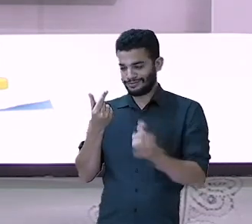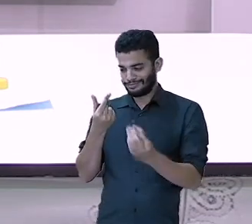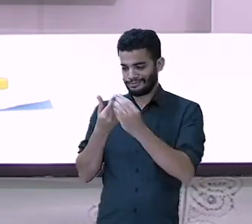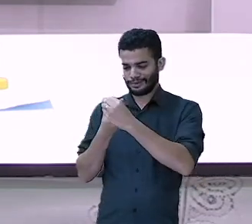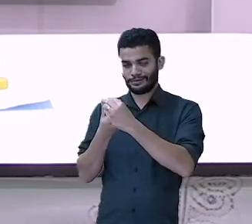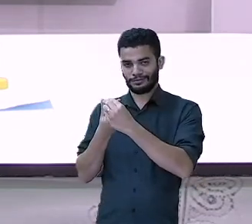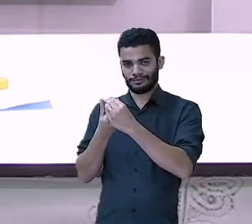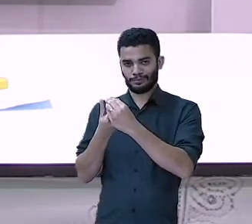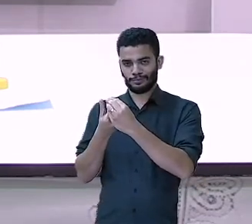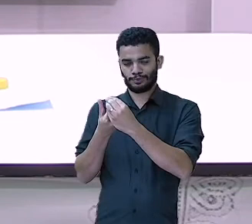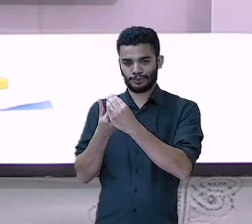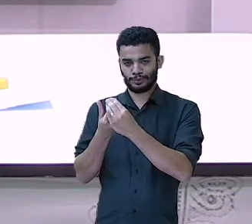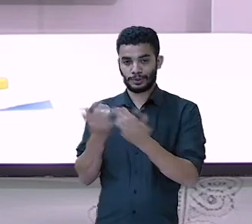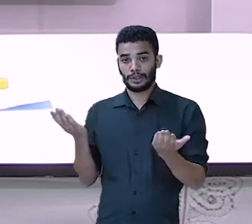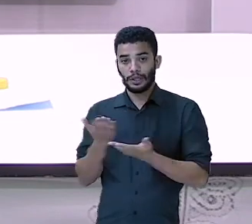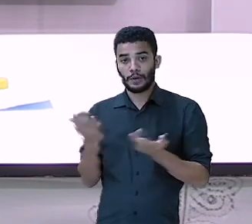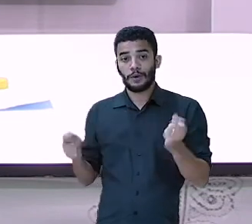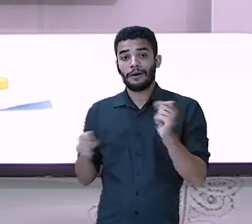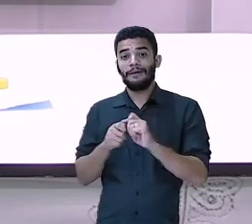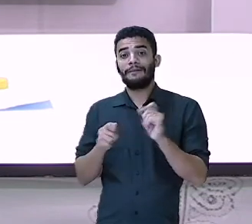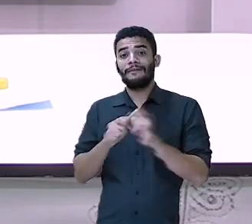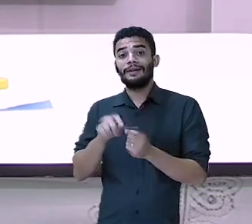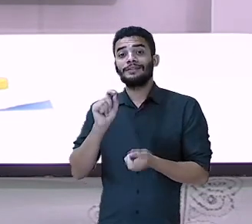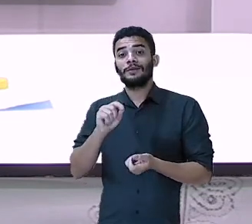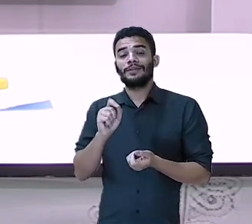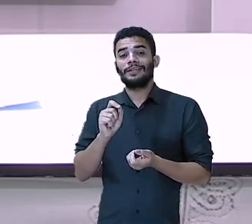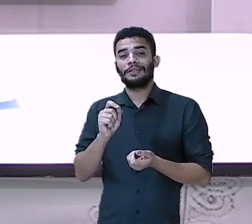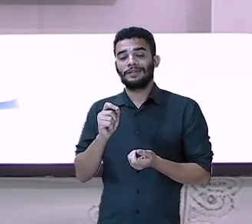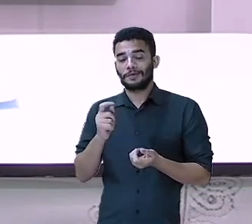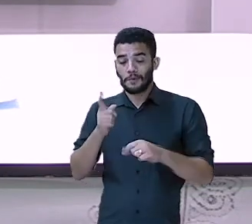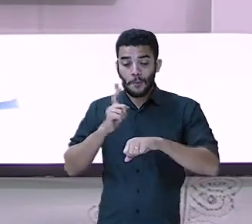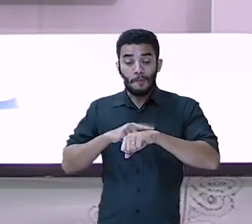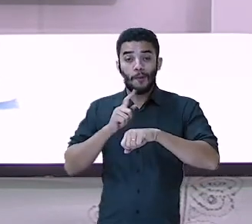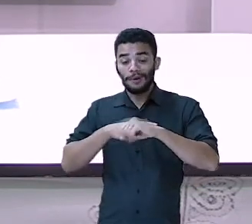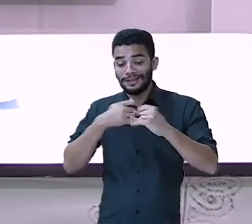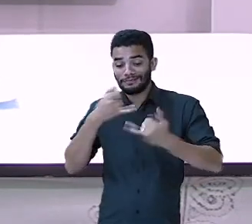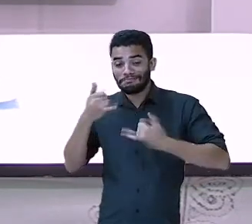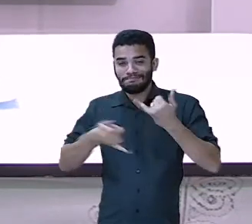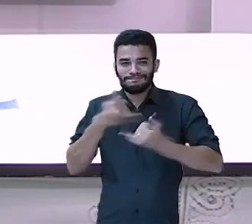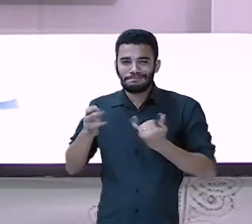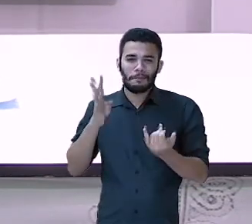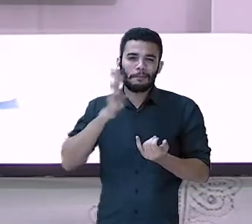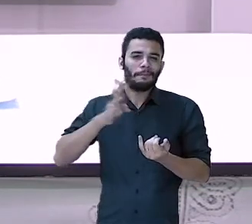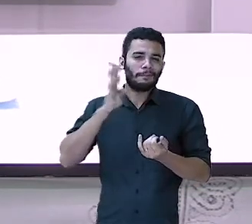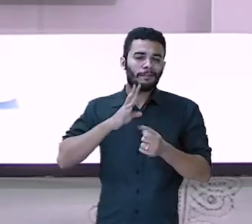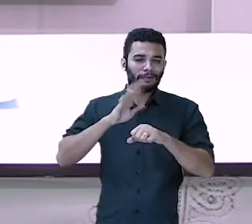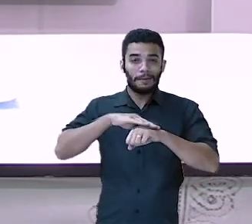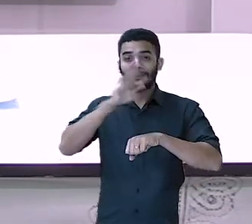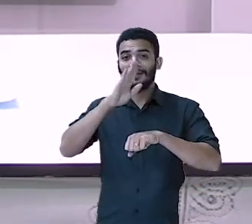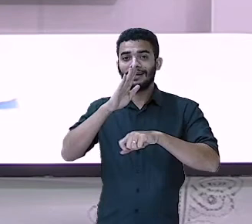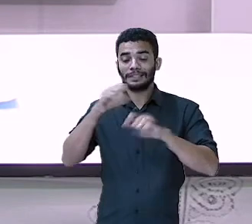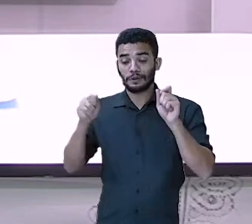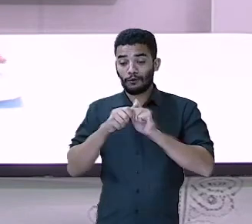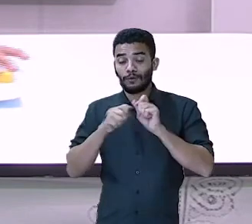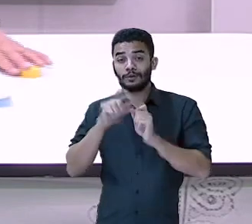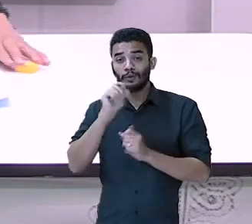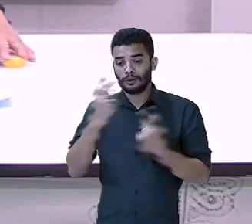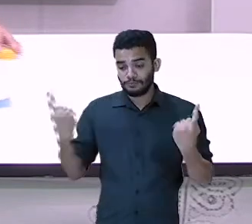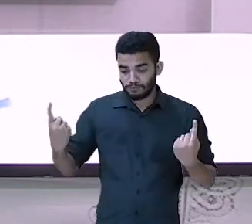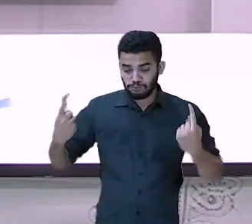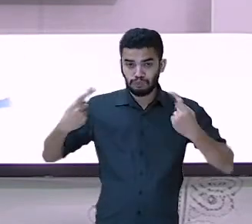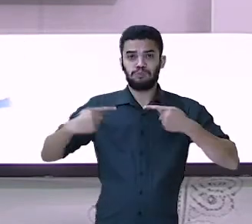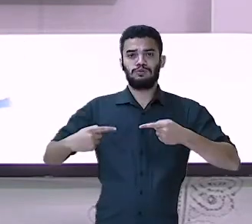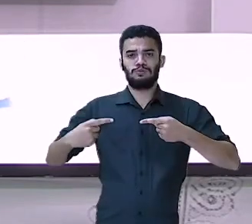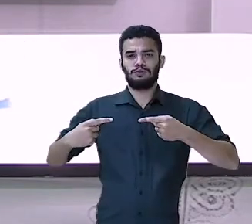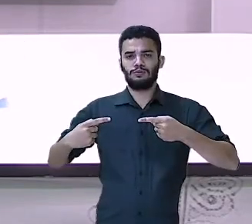gente, é a parte mais gostosa, né? Que é iniciar a nossa disputa aqui. Lembrando